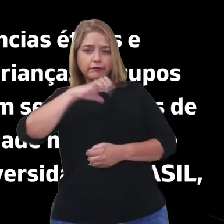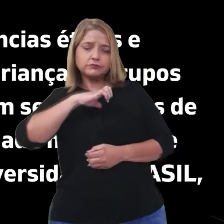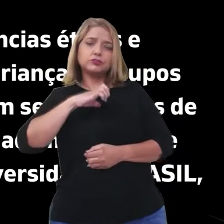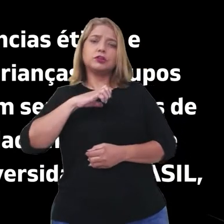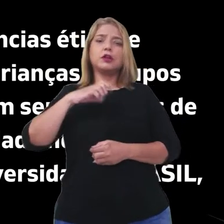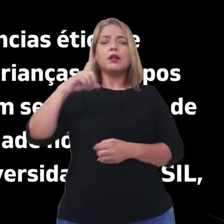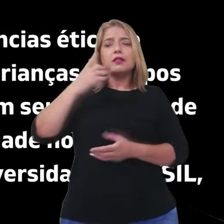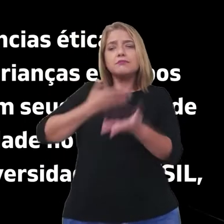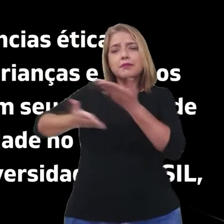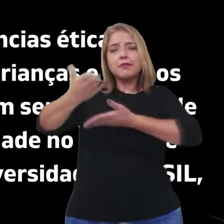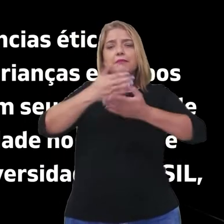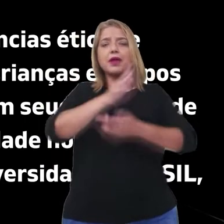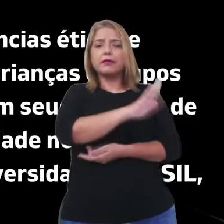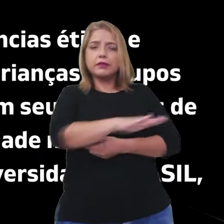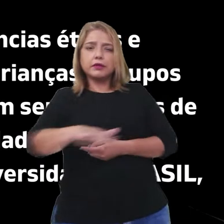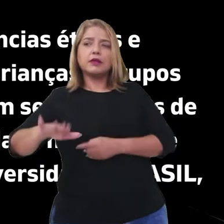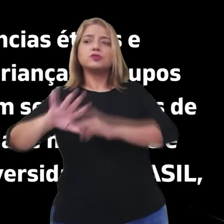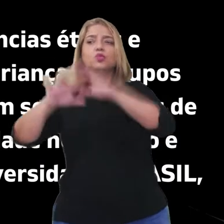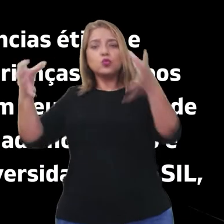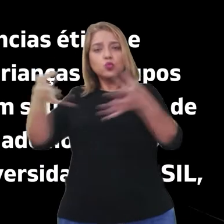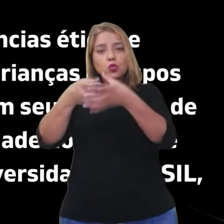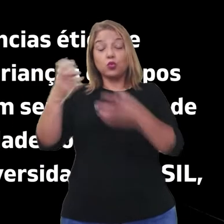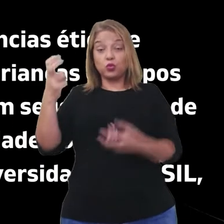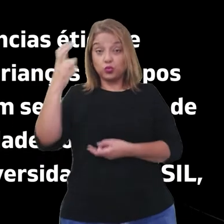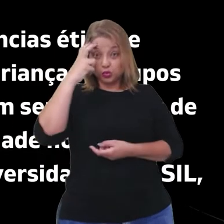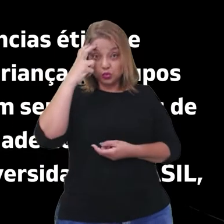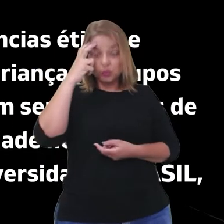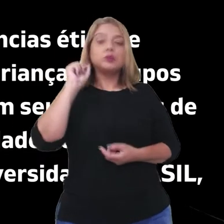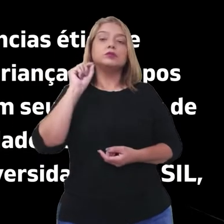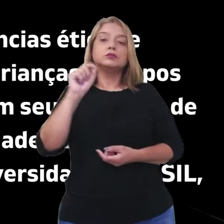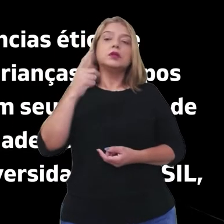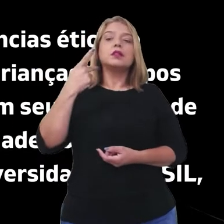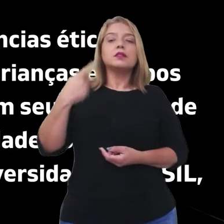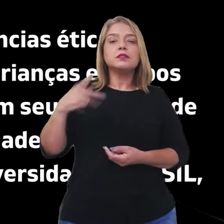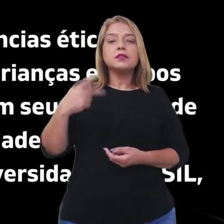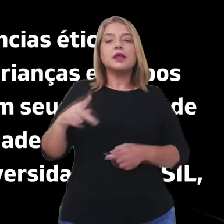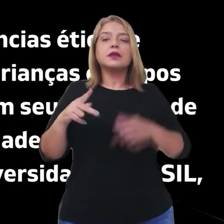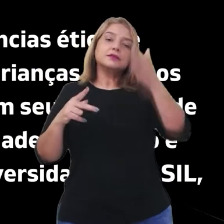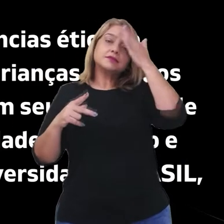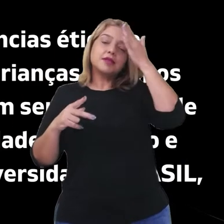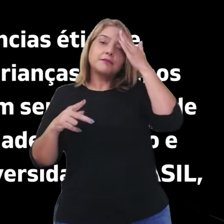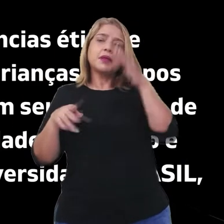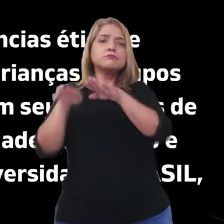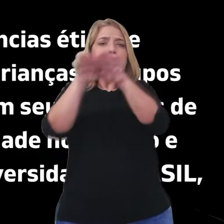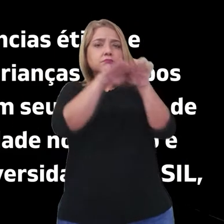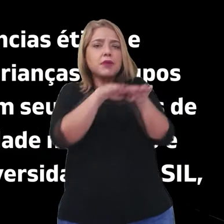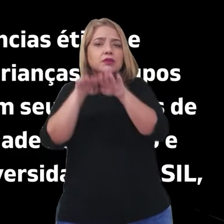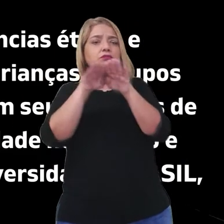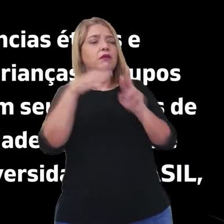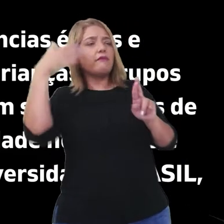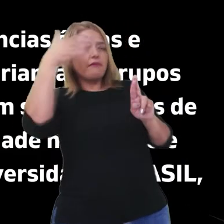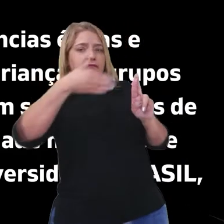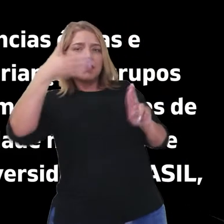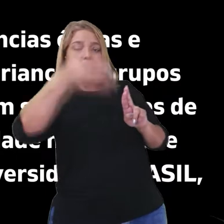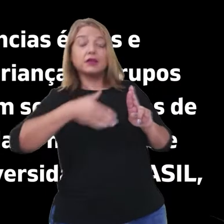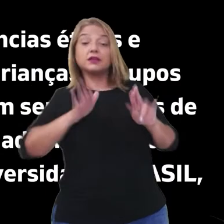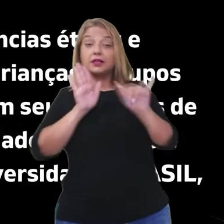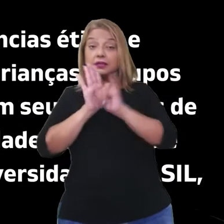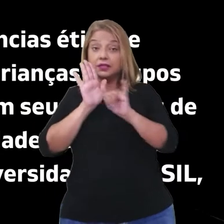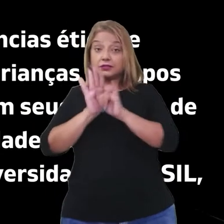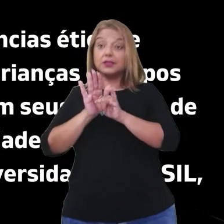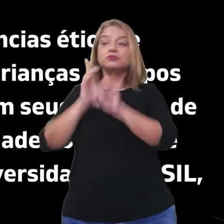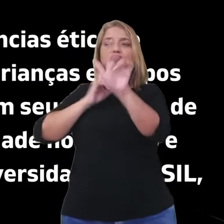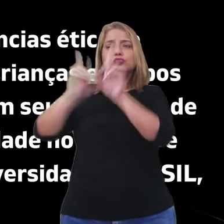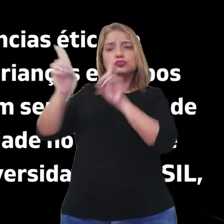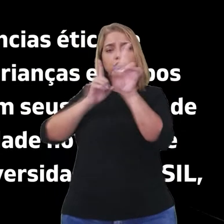e estéticas com outras crianças e grupos culturais, que alarguem seus padrões de referência e de identidade